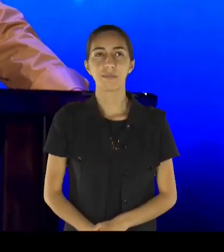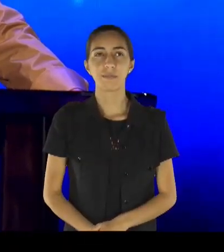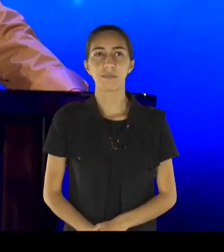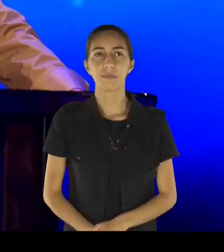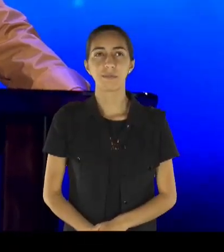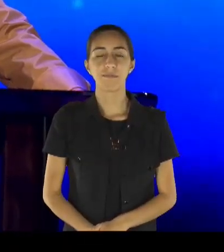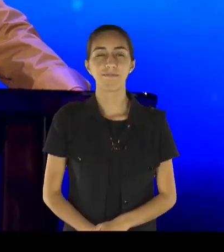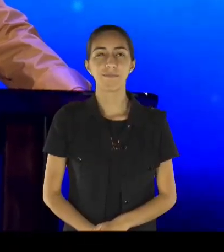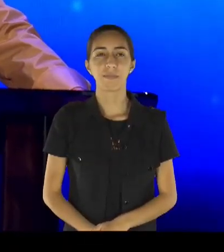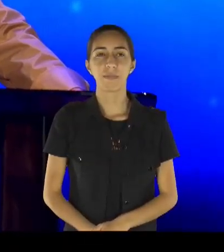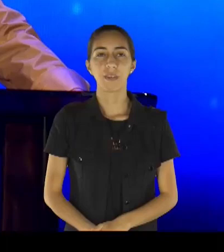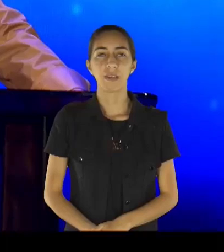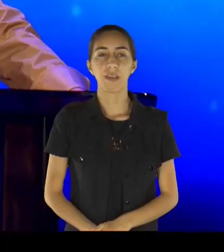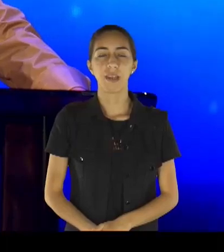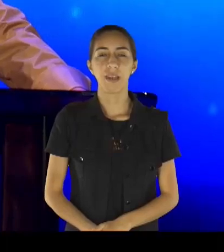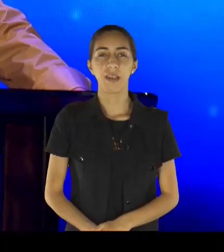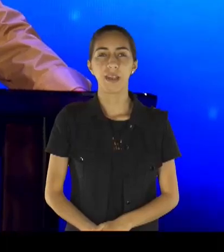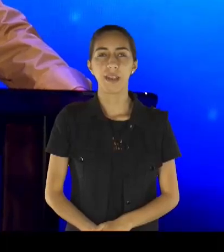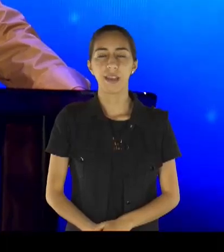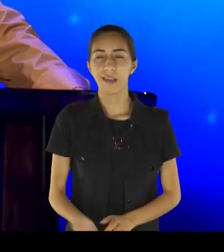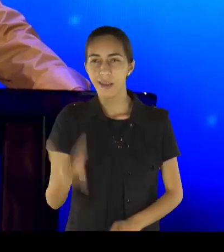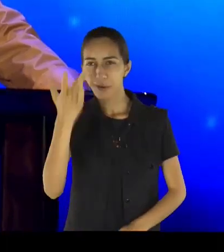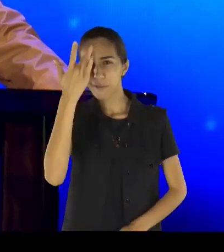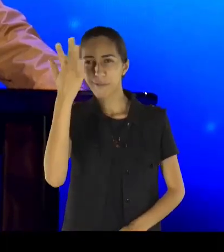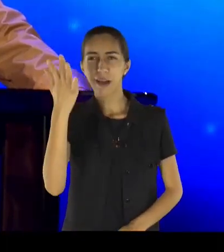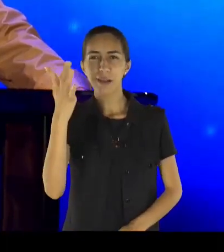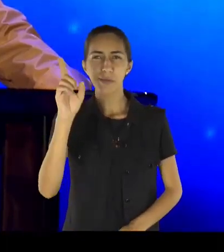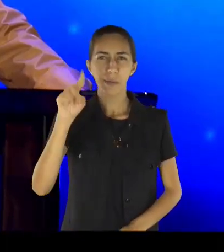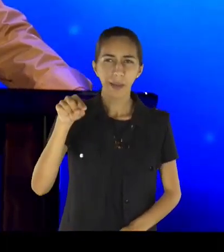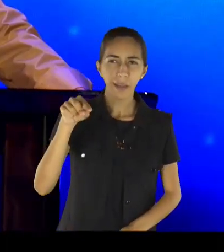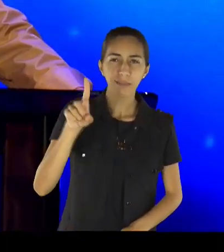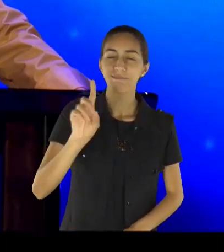eu sei que não é fácil, pastor, o Senhor pregou,